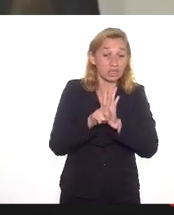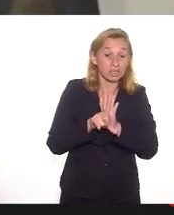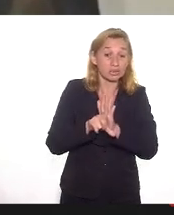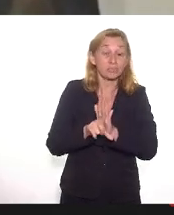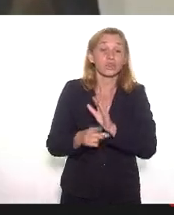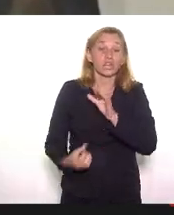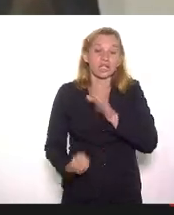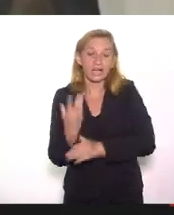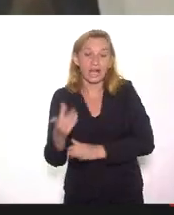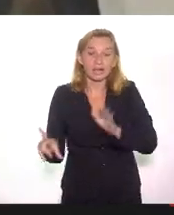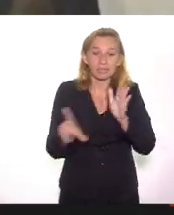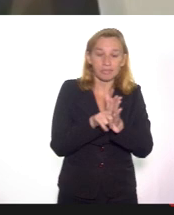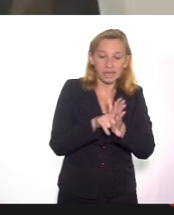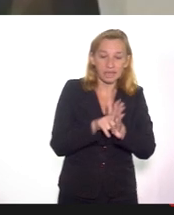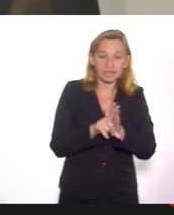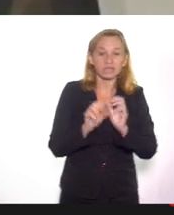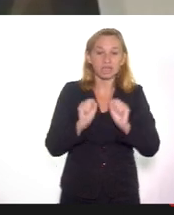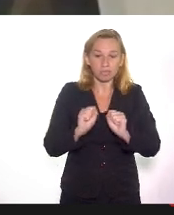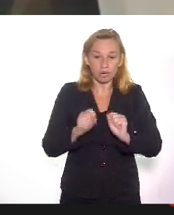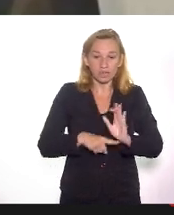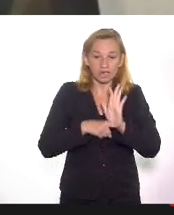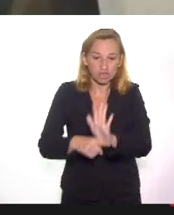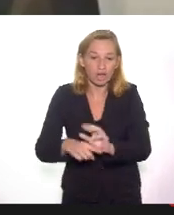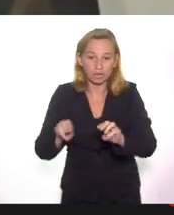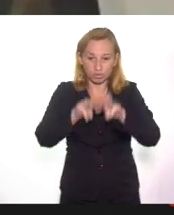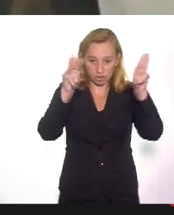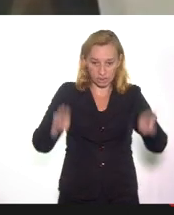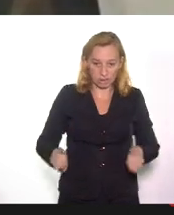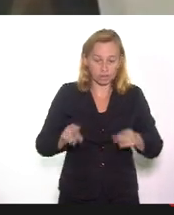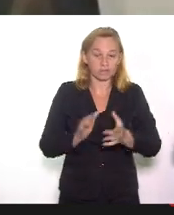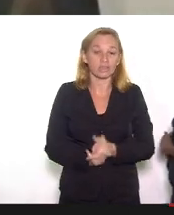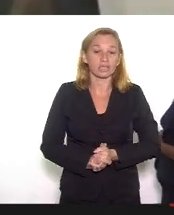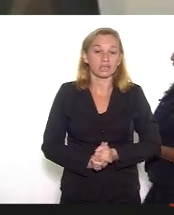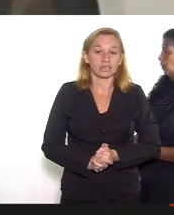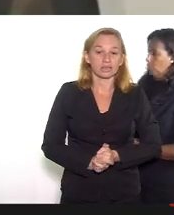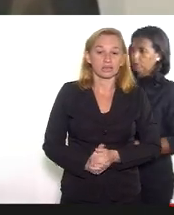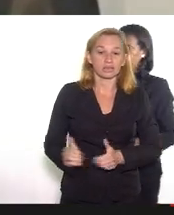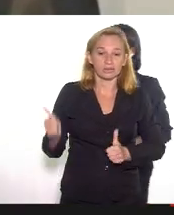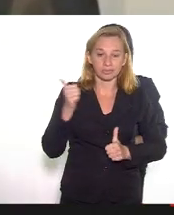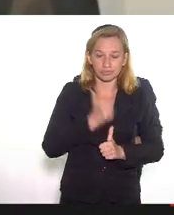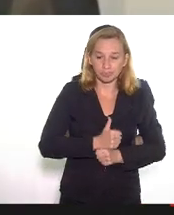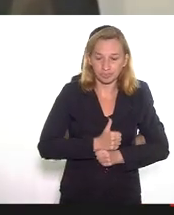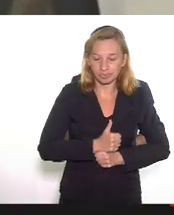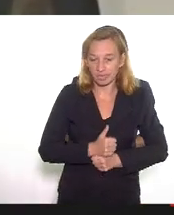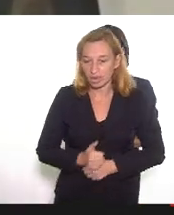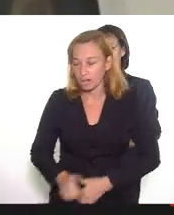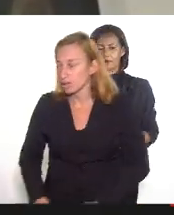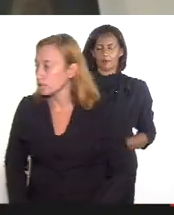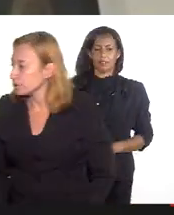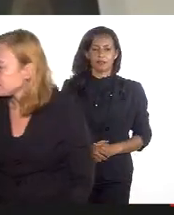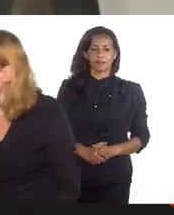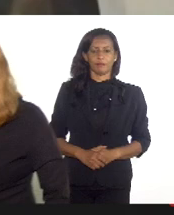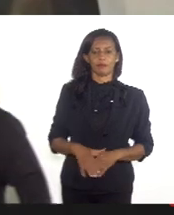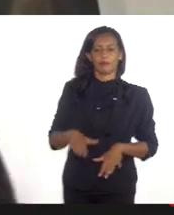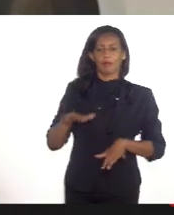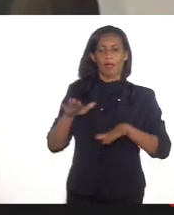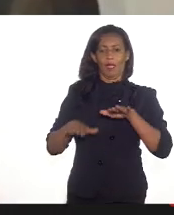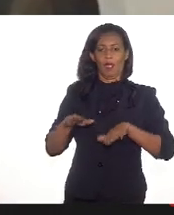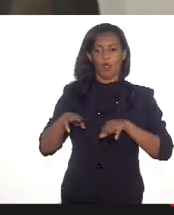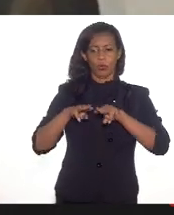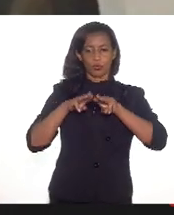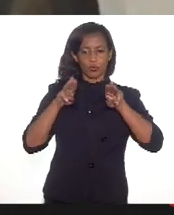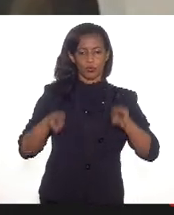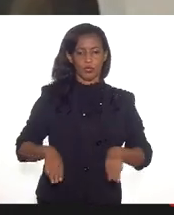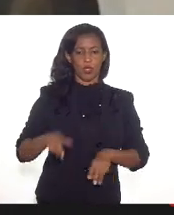parlamentares que venham socorrer os museus. Ainda nos encontramos na pandemia, mas alguns museus